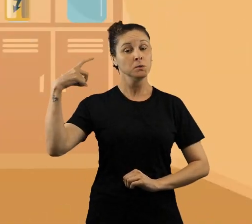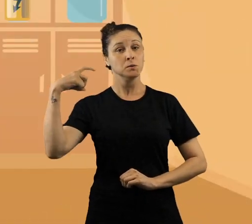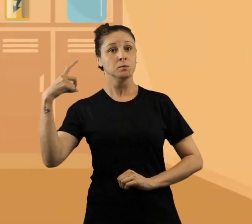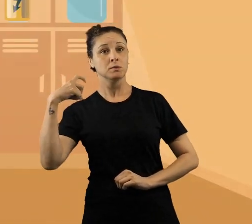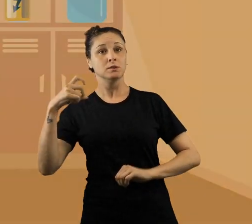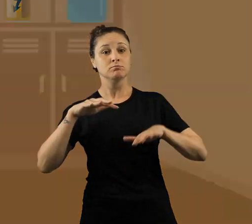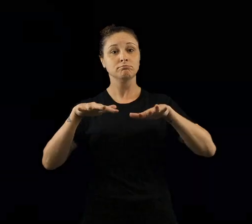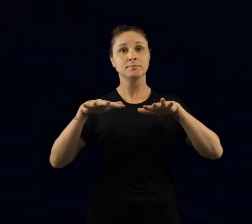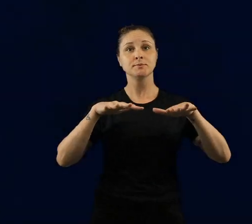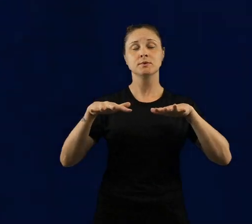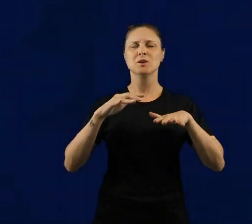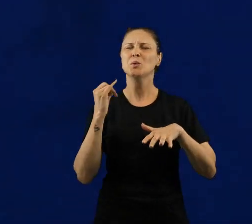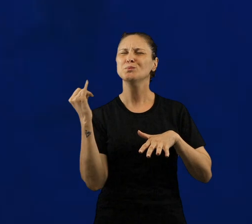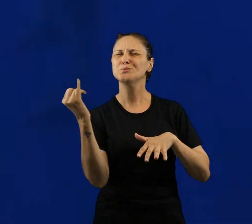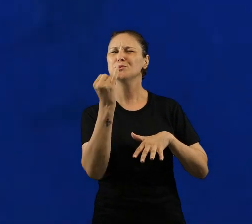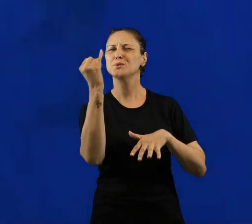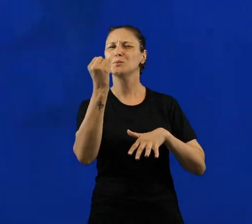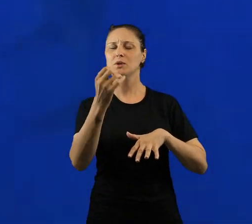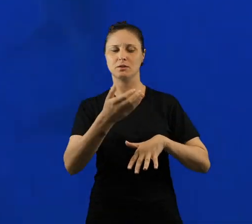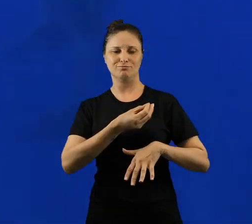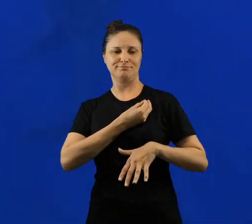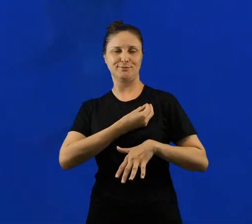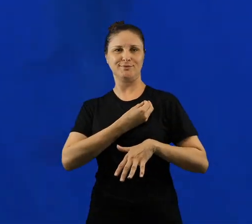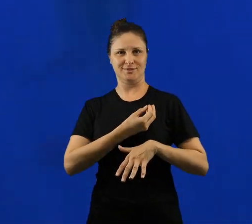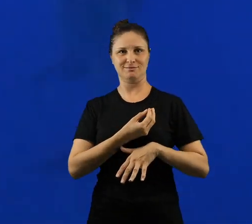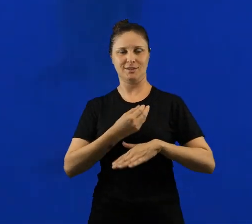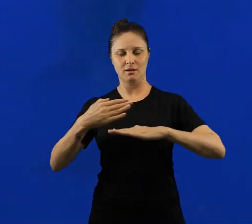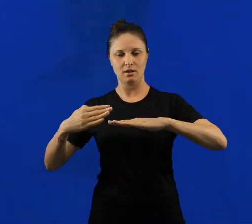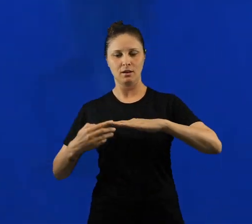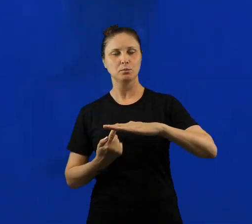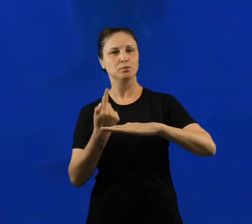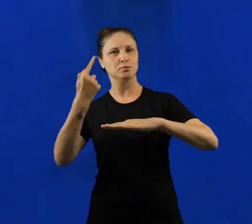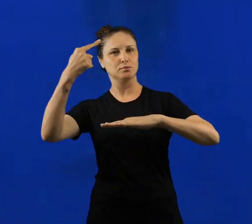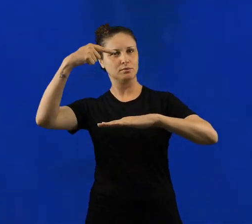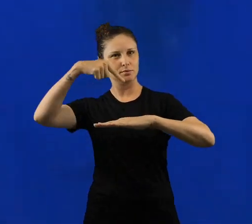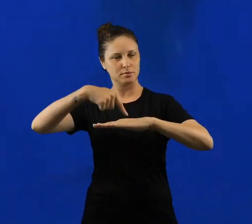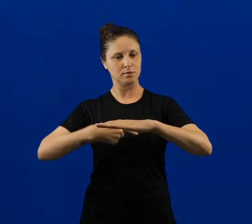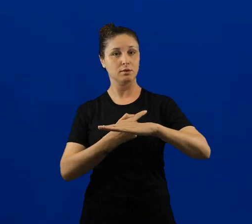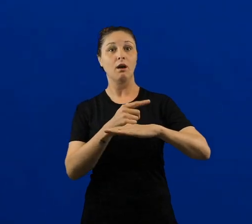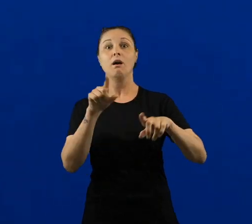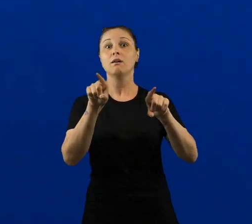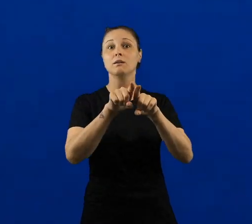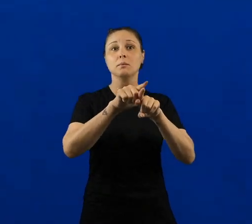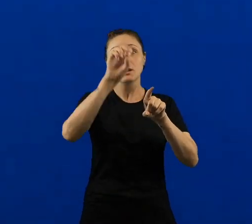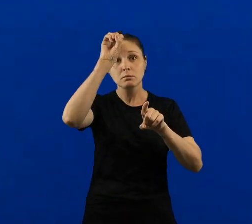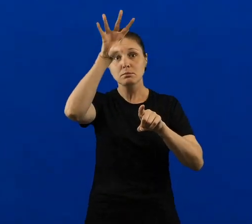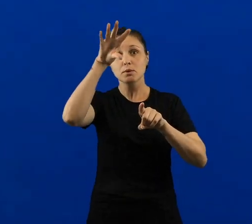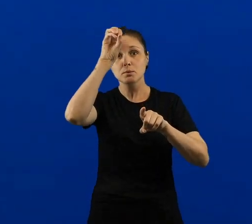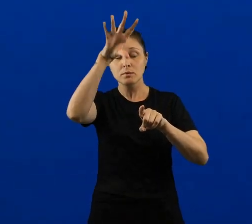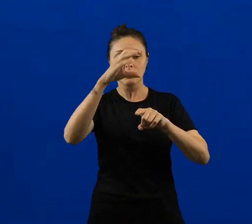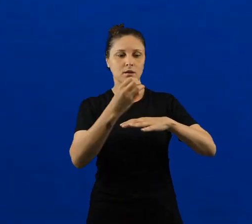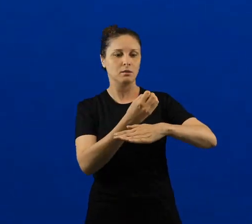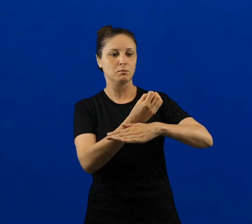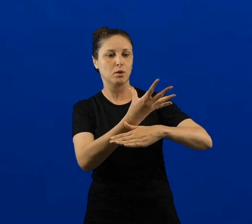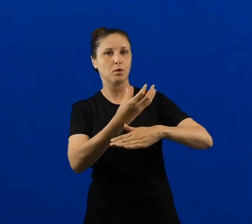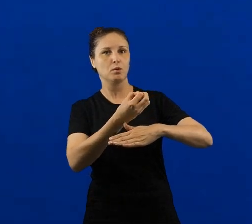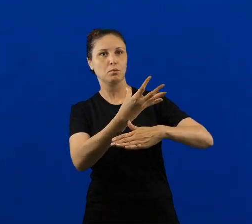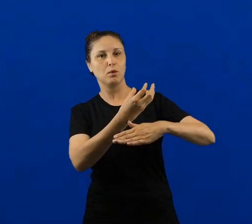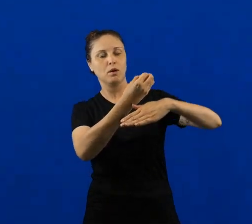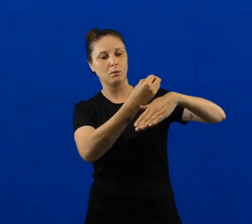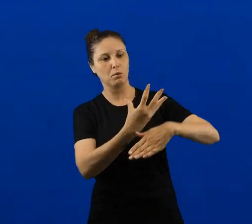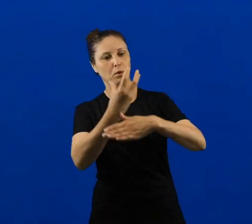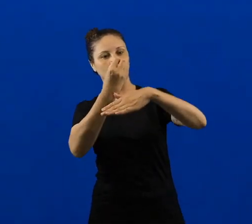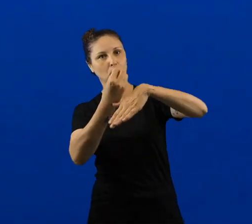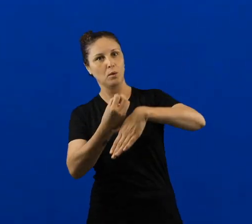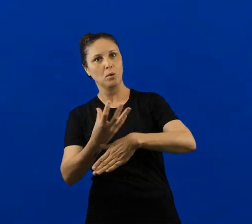Essa vibração sonora é muito importante para alguns animais marinhos, como os golfinhos e as baleias, pois no mar existem áreas com